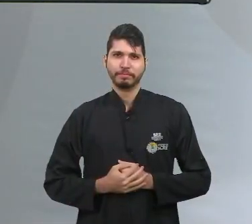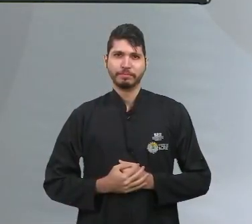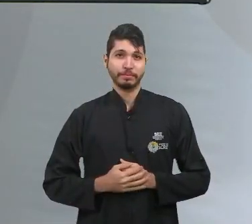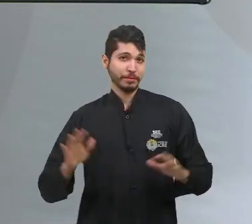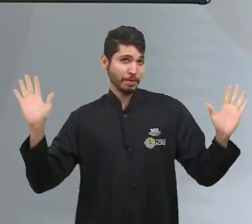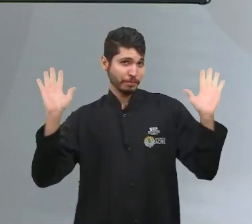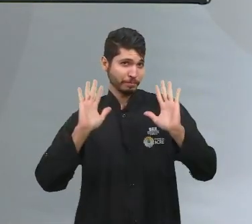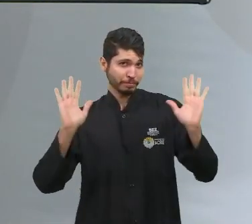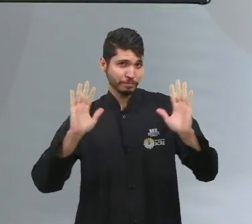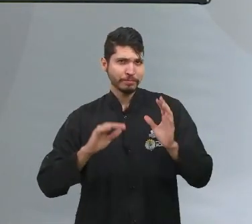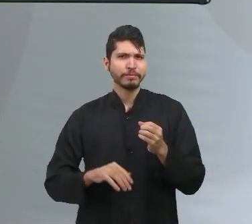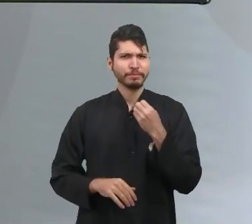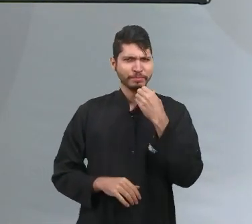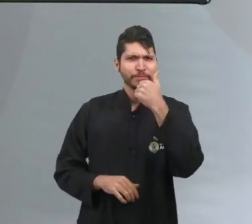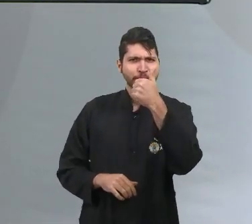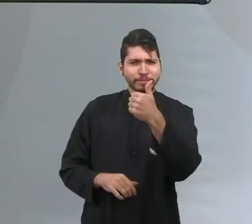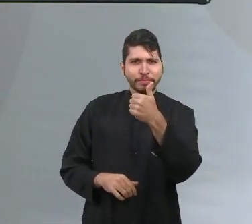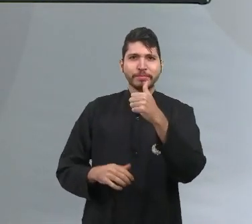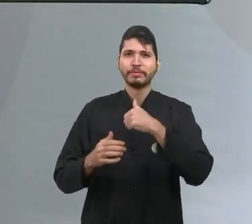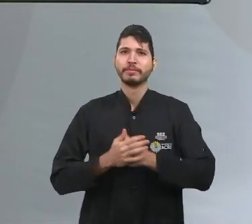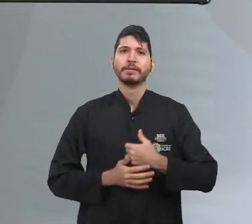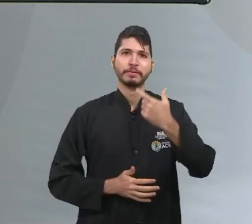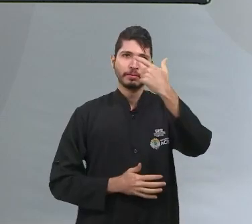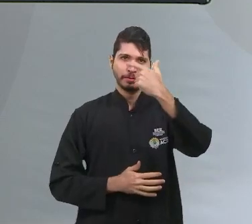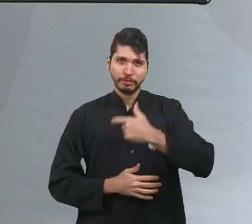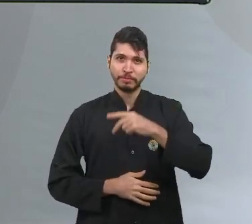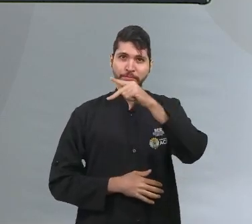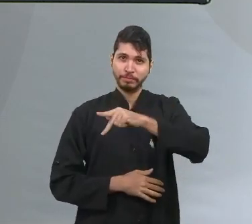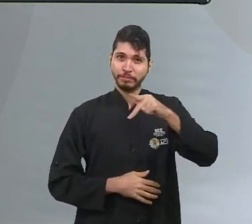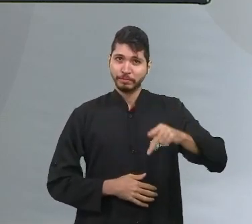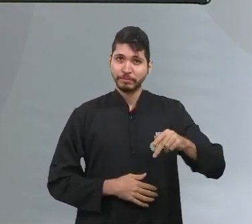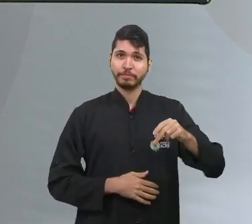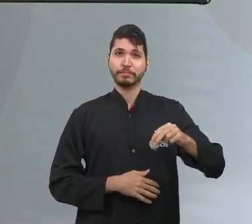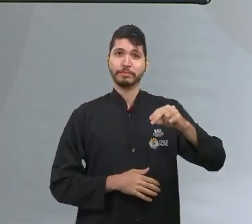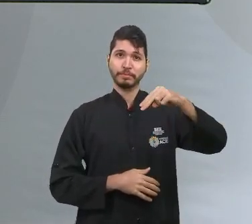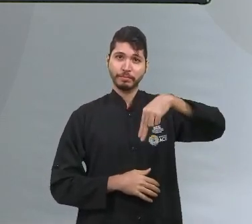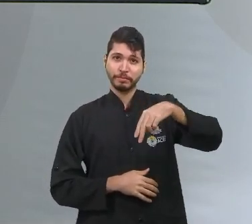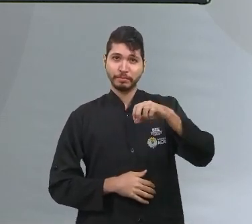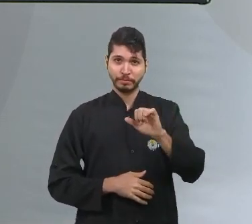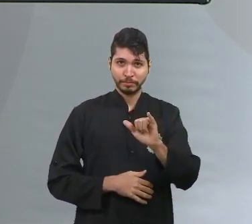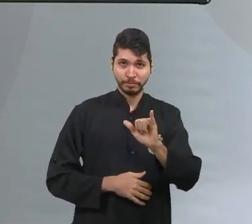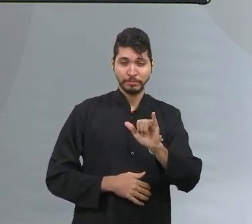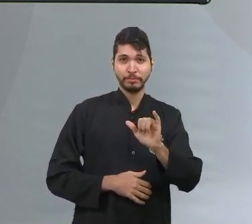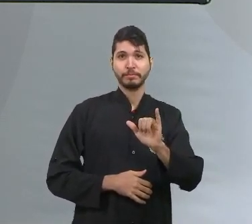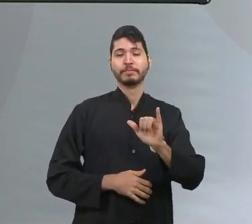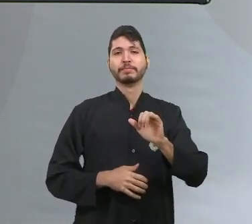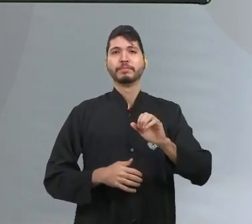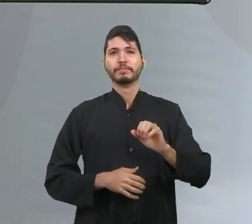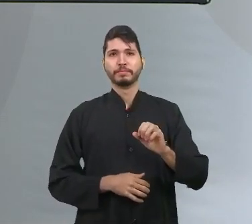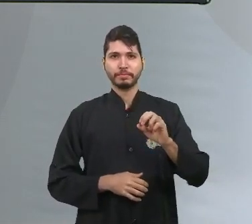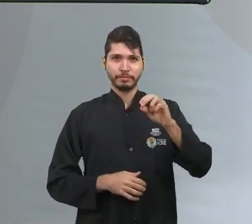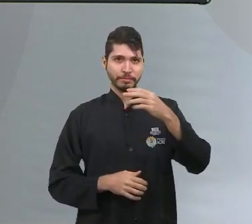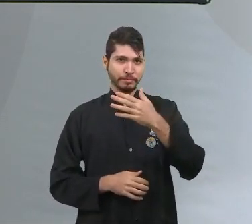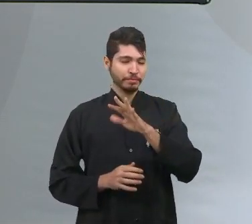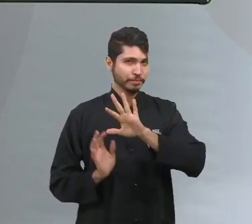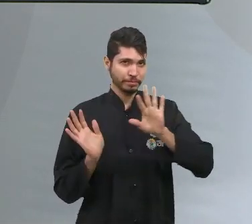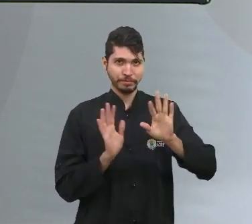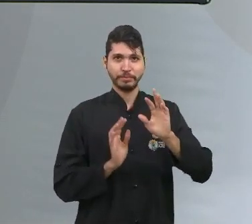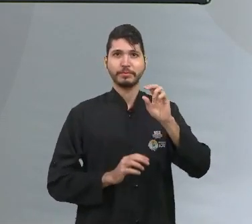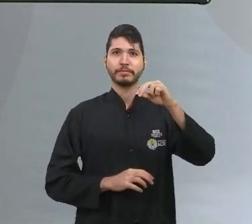Olá, tudo bem com vocês? Eu sou o professor Ney Araújo, professor da Rede Pública. E como que estão os seus